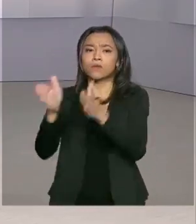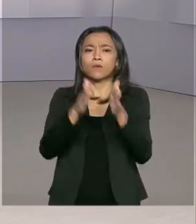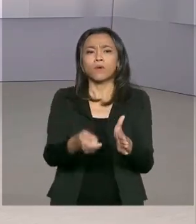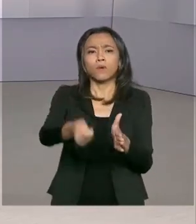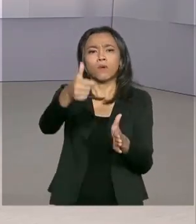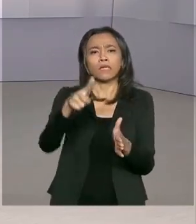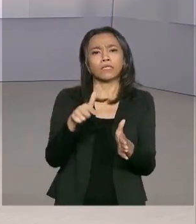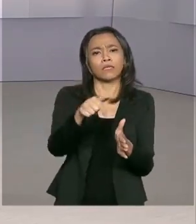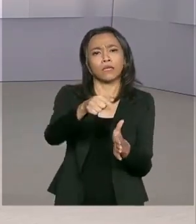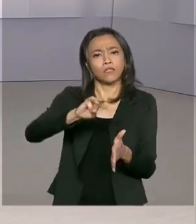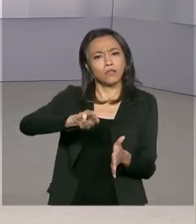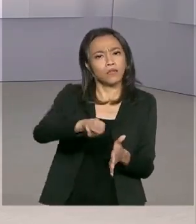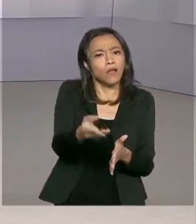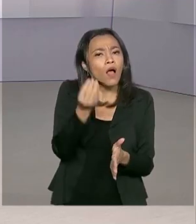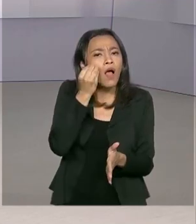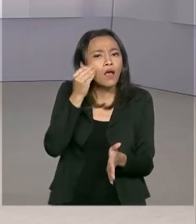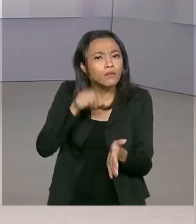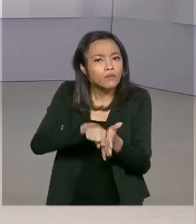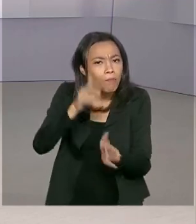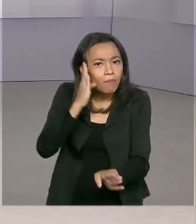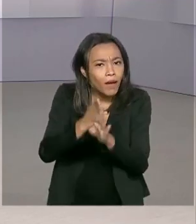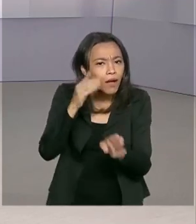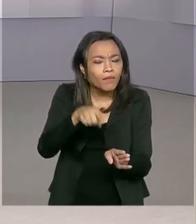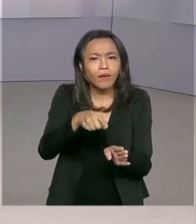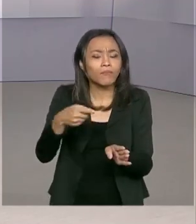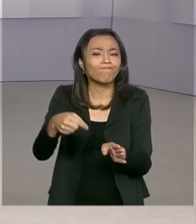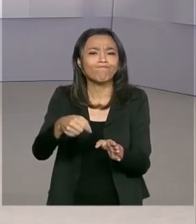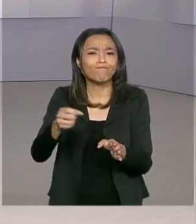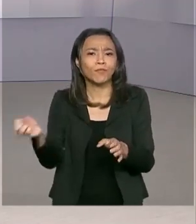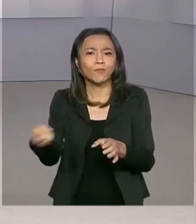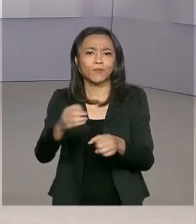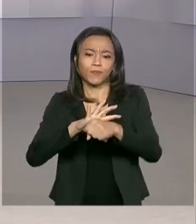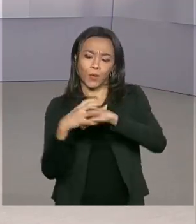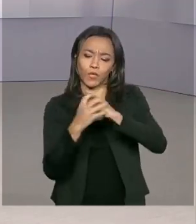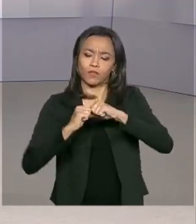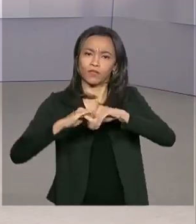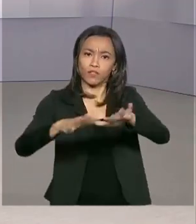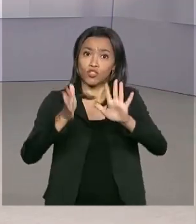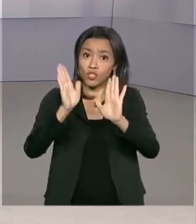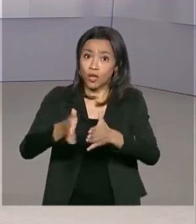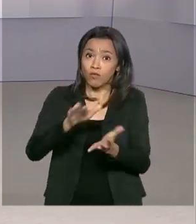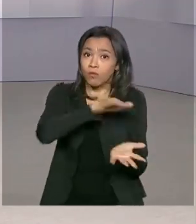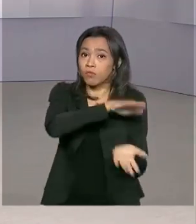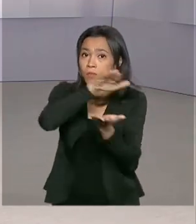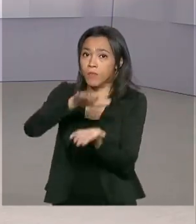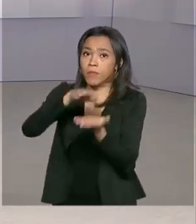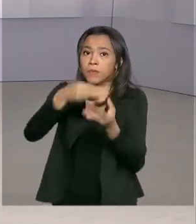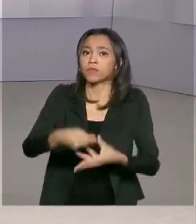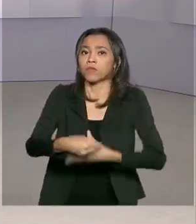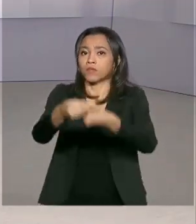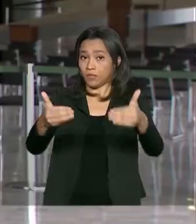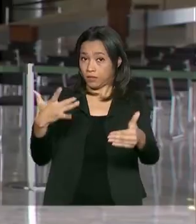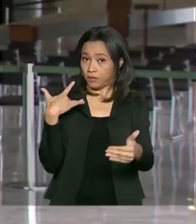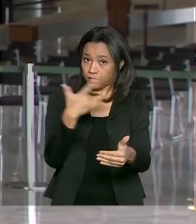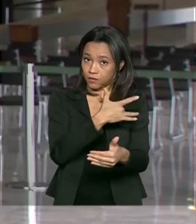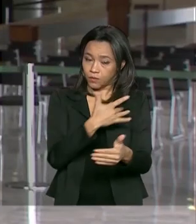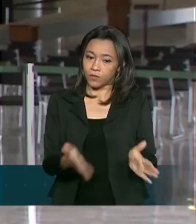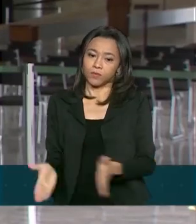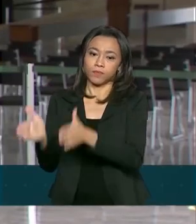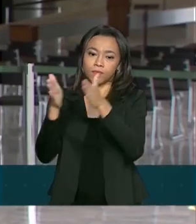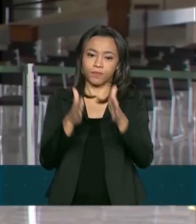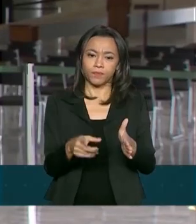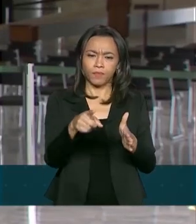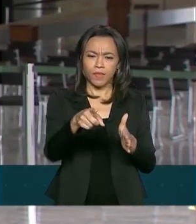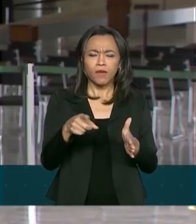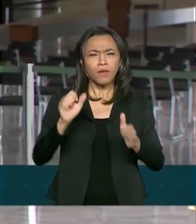milhões de testes para diagnosticar o novo coronavírus já foram distribuídos pelo Ministério da Saúde. Olha, para